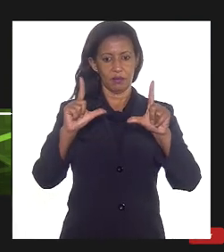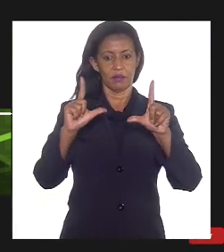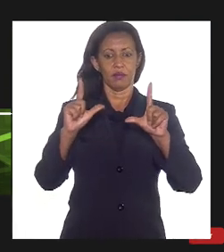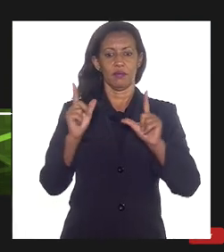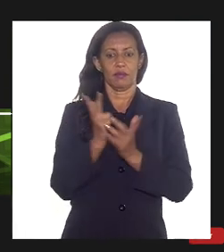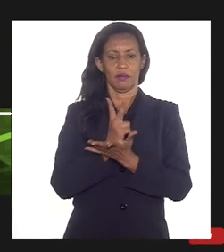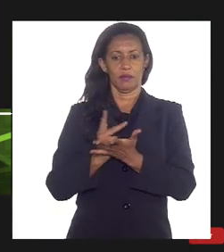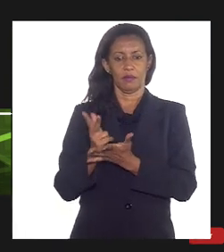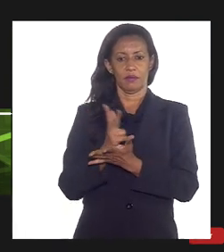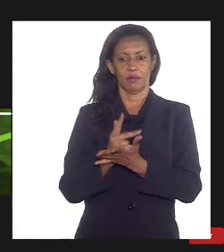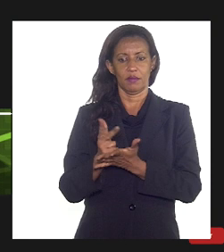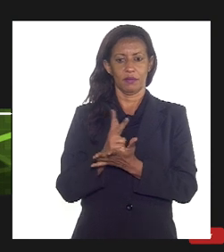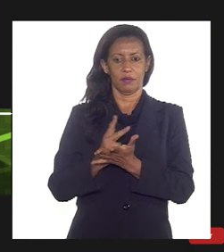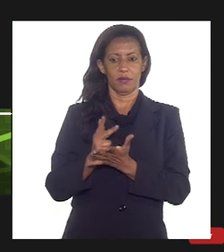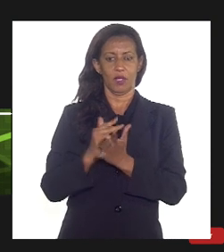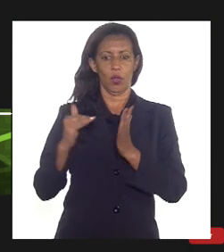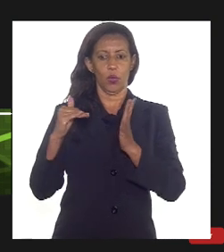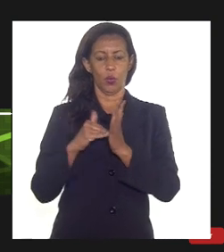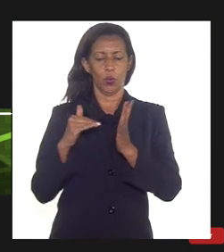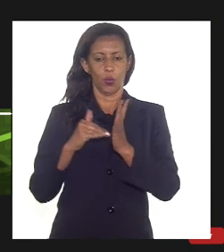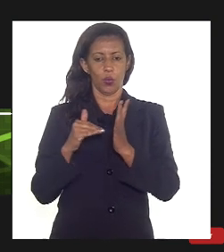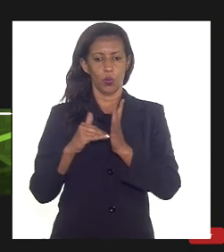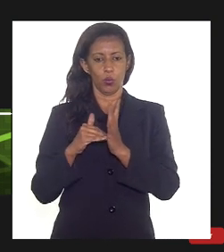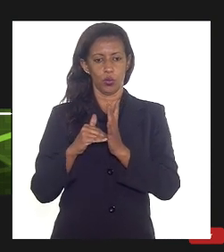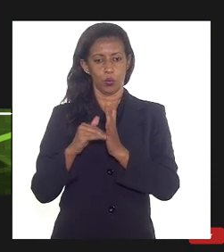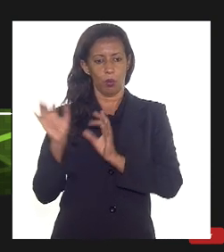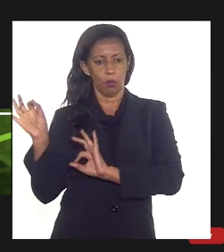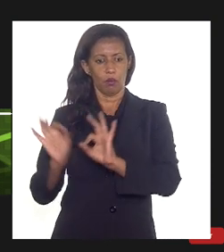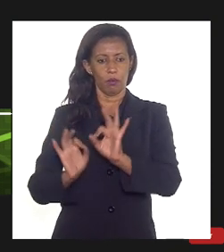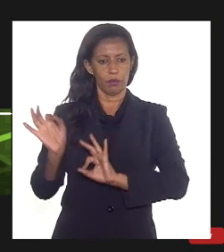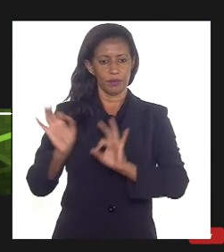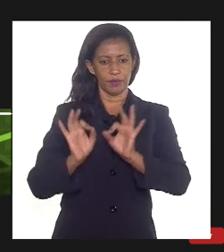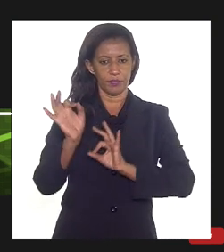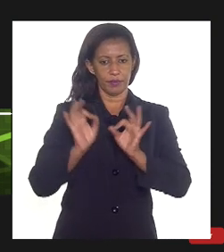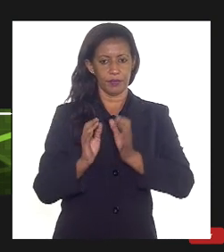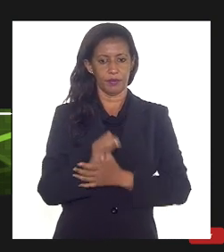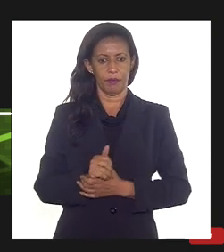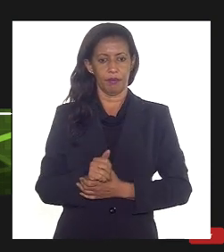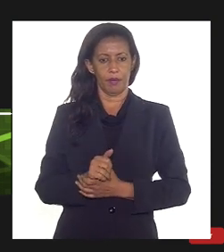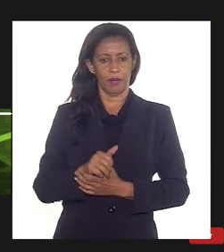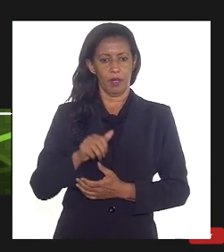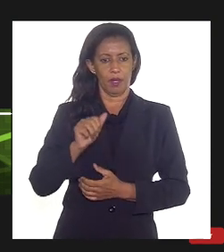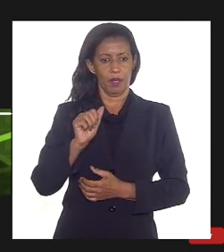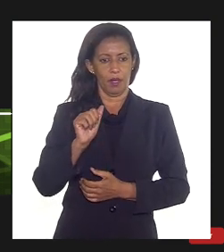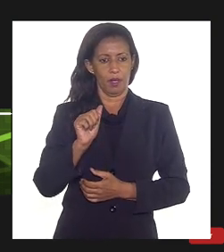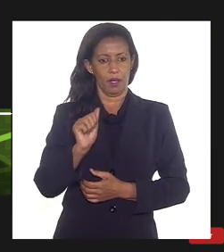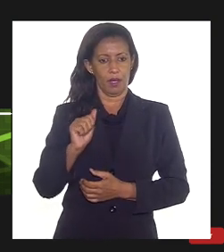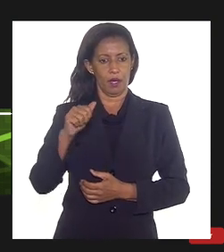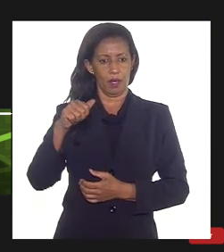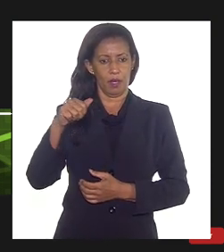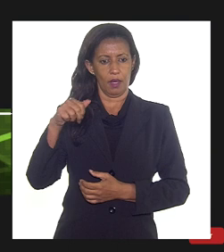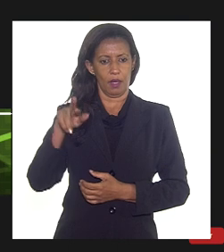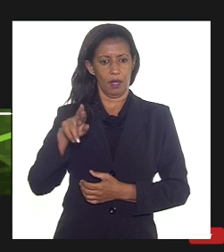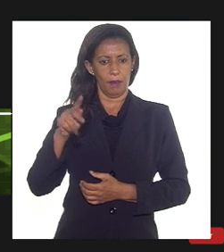construção que fizemos a partir do último plano decenal de expansão produzido pela EPE produzido por 2030